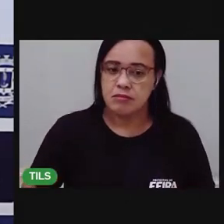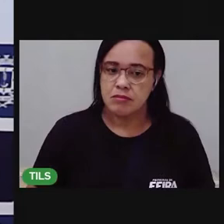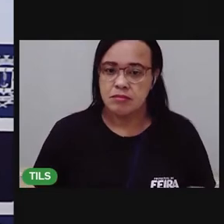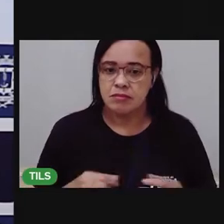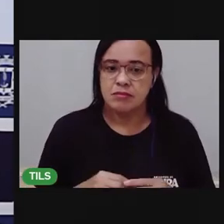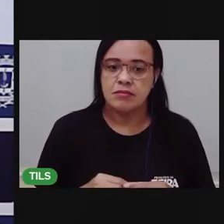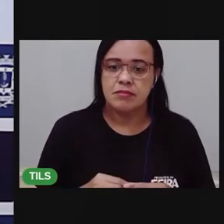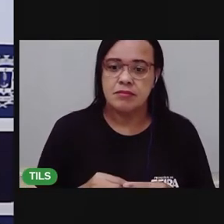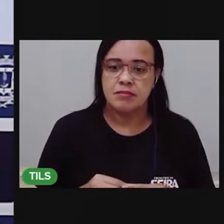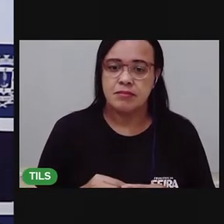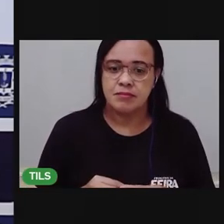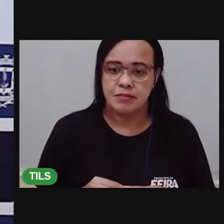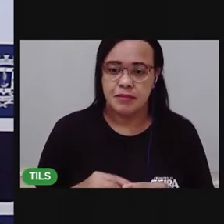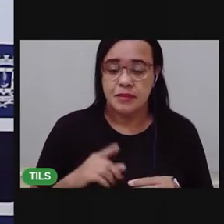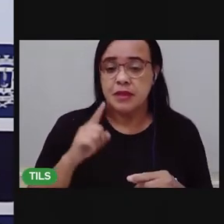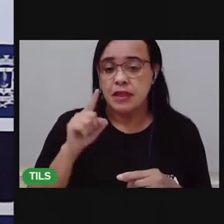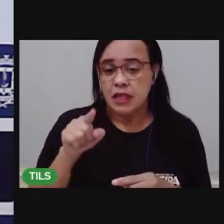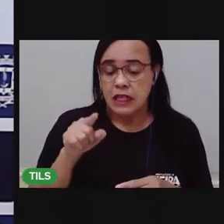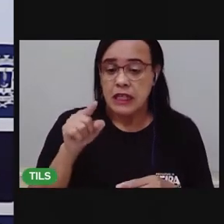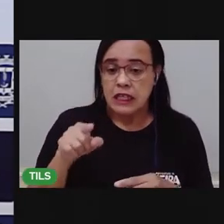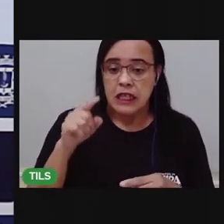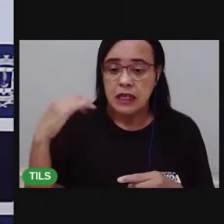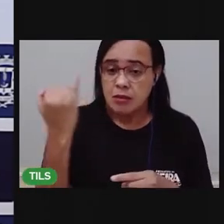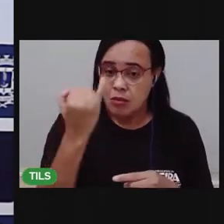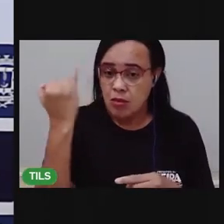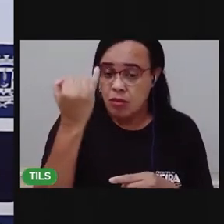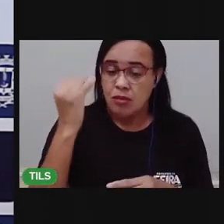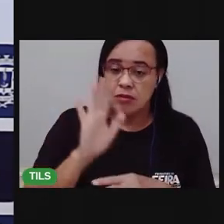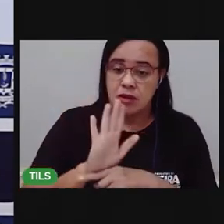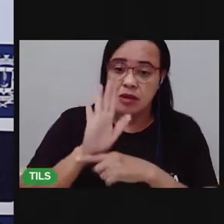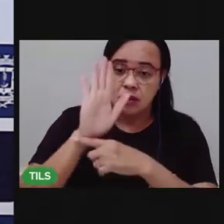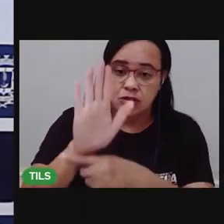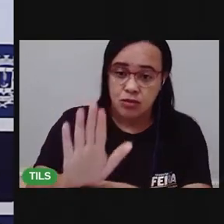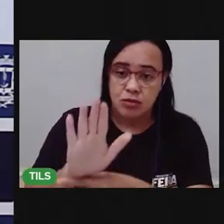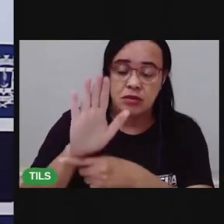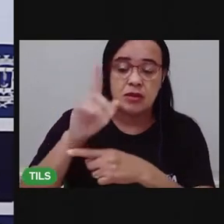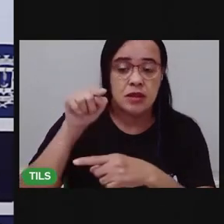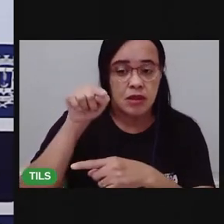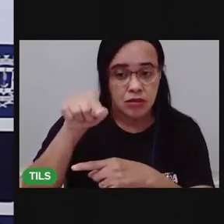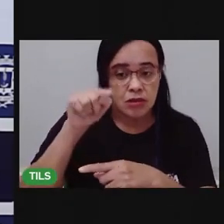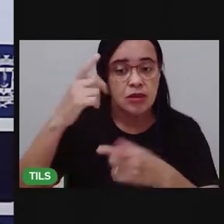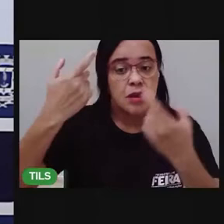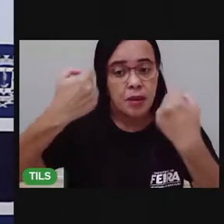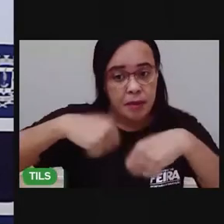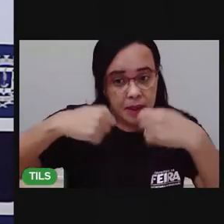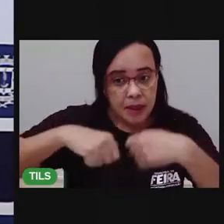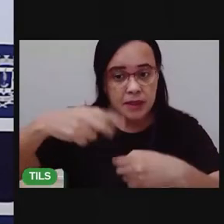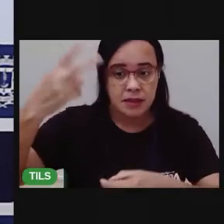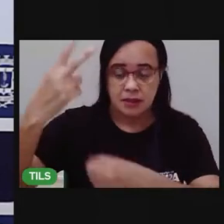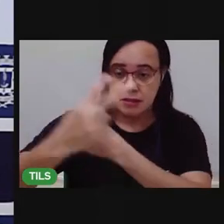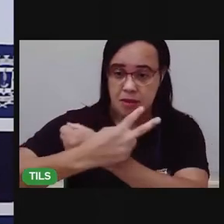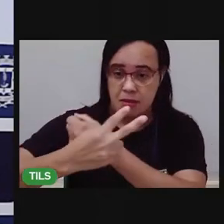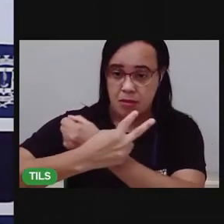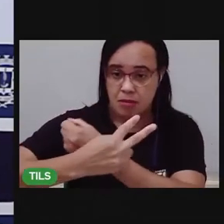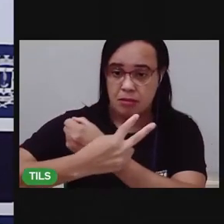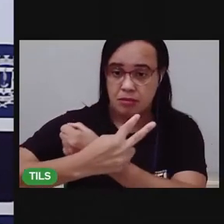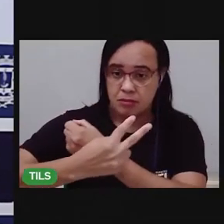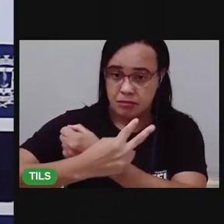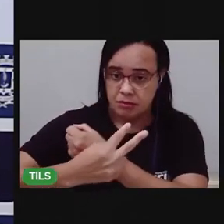vai tratar de um conhecimento que você precisa para se cuidar, para se proteger, tá?